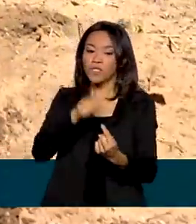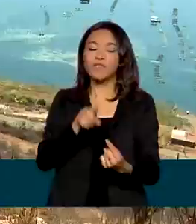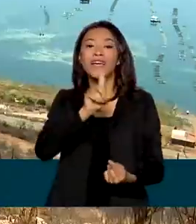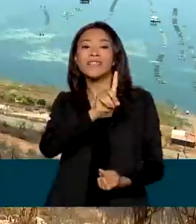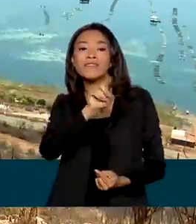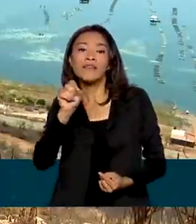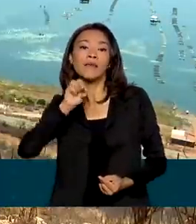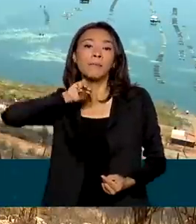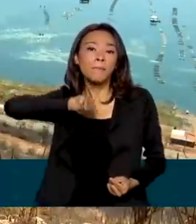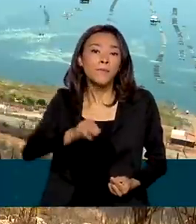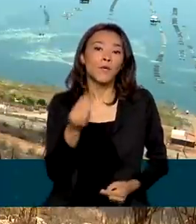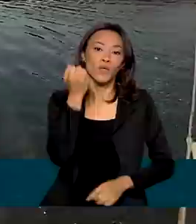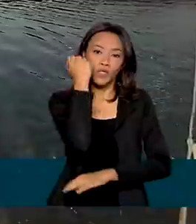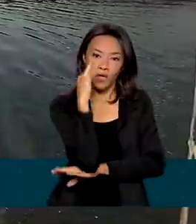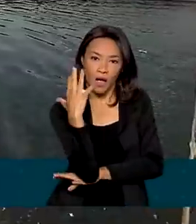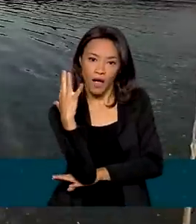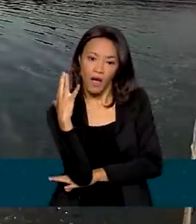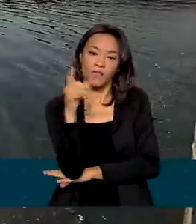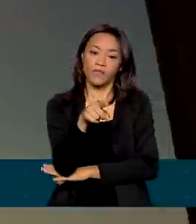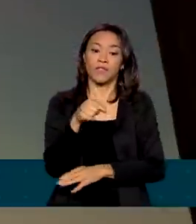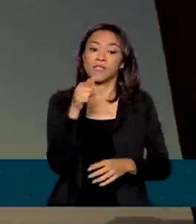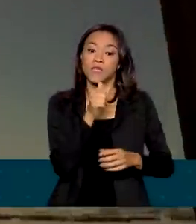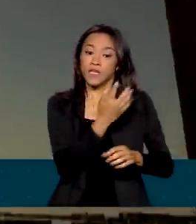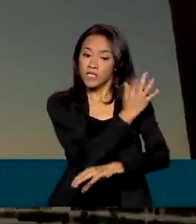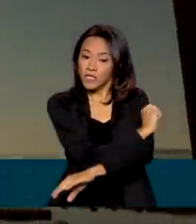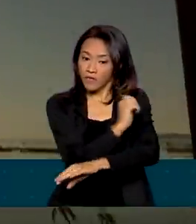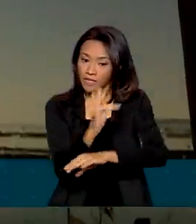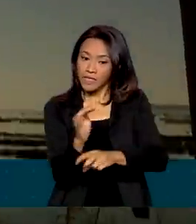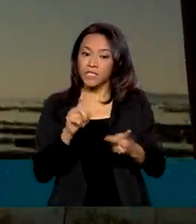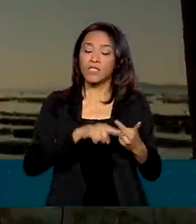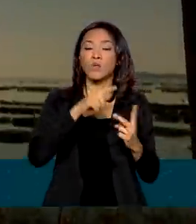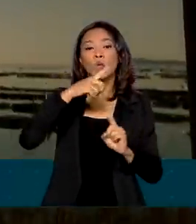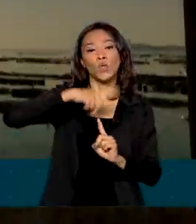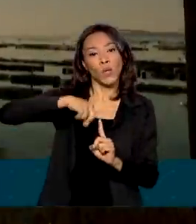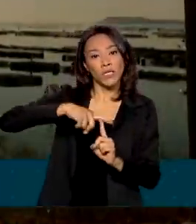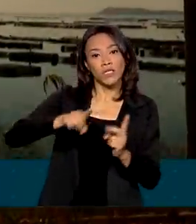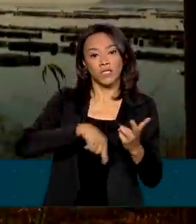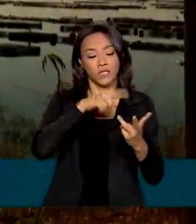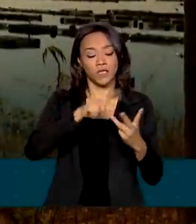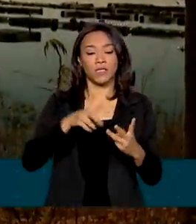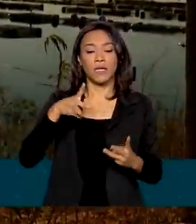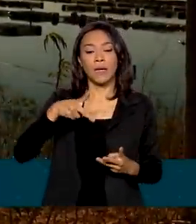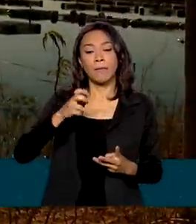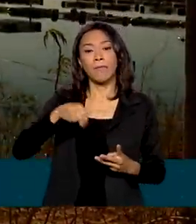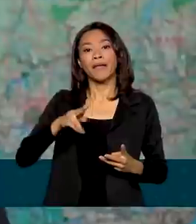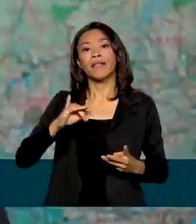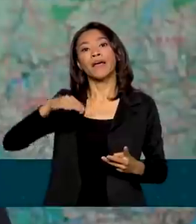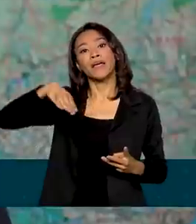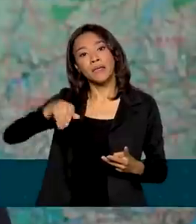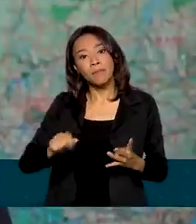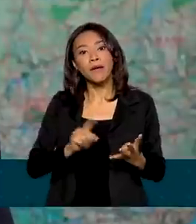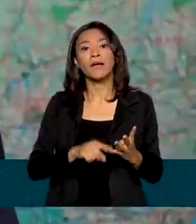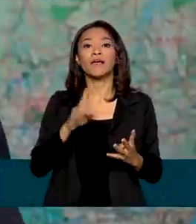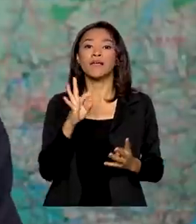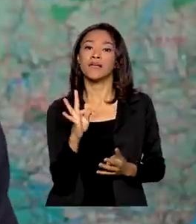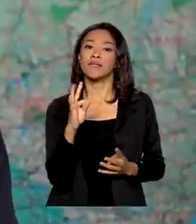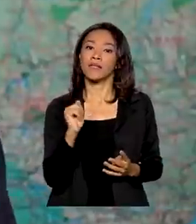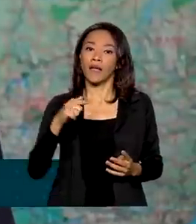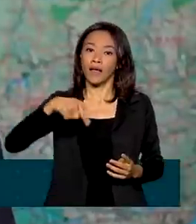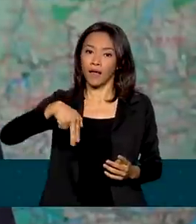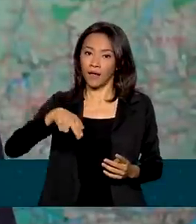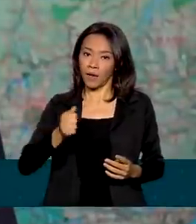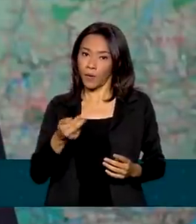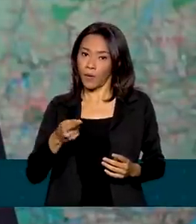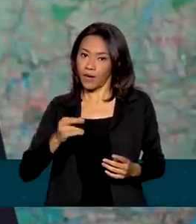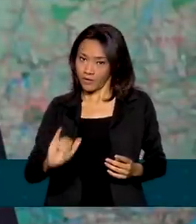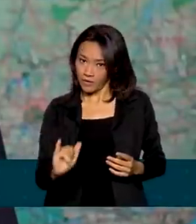de árvores nas bacias dos rios São Francisco, Tocantins, Araguaia, Parnaíba e Itacoari. Nós temos um claro